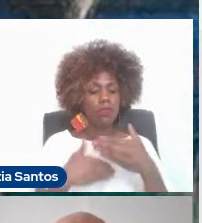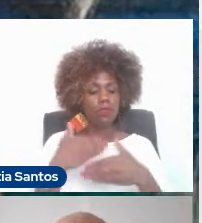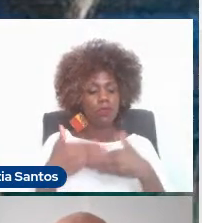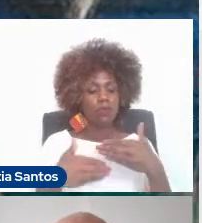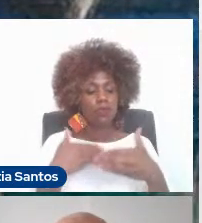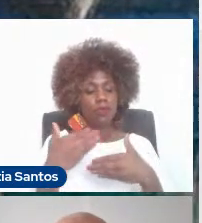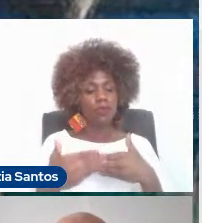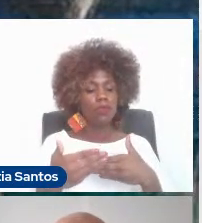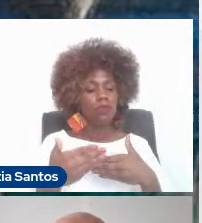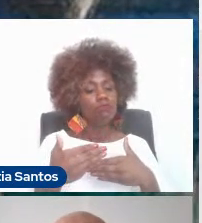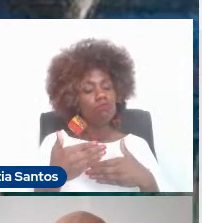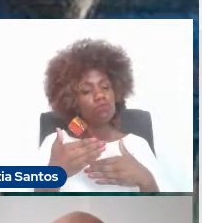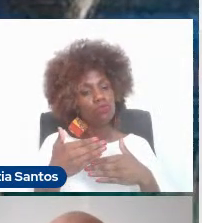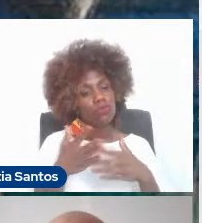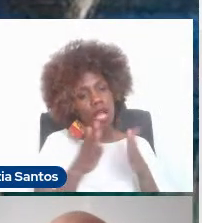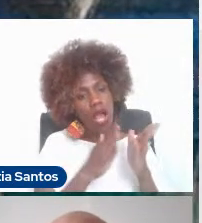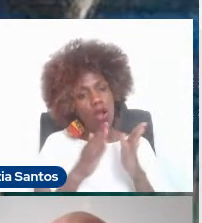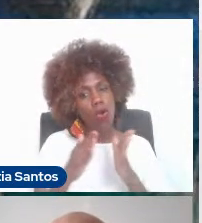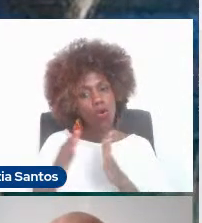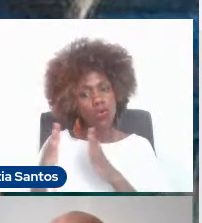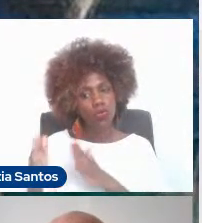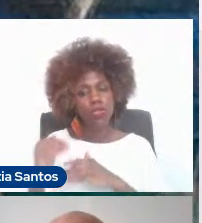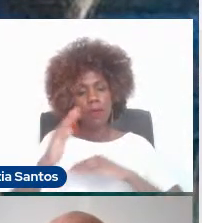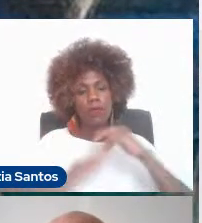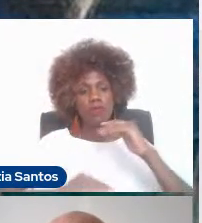músico. O próximo slide.